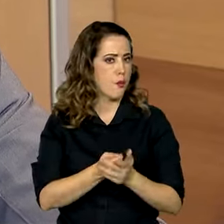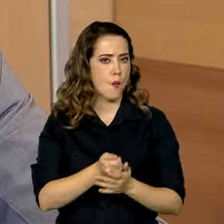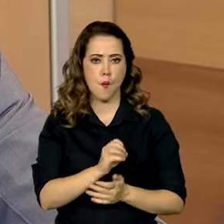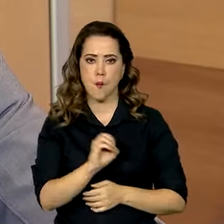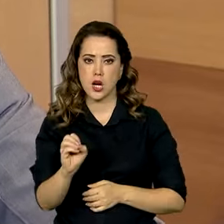liquidados agora.